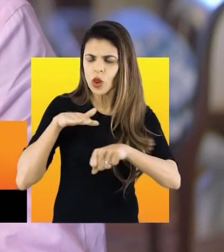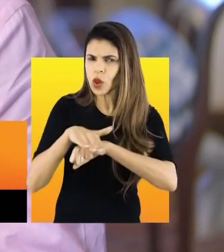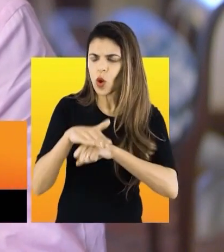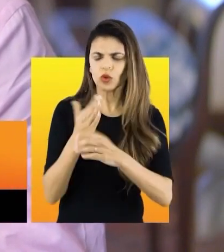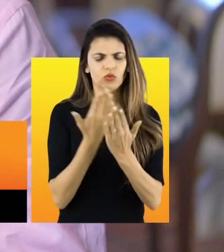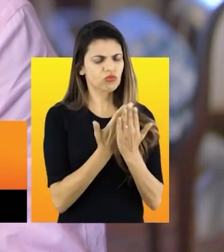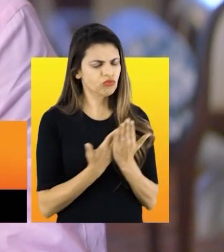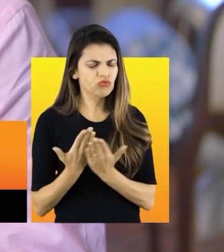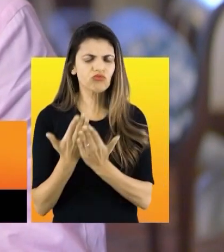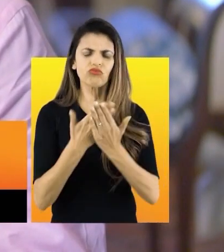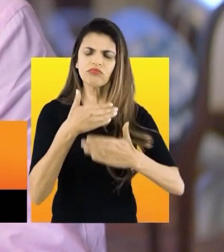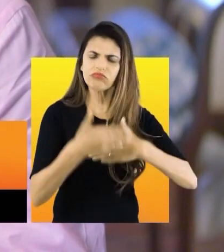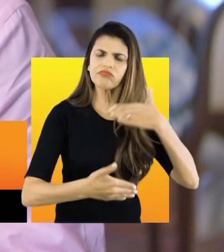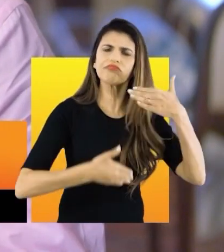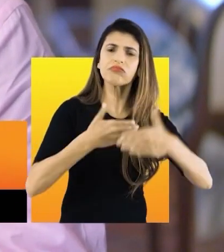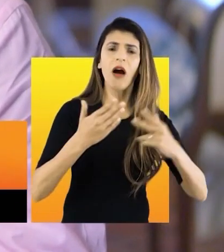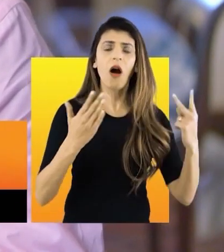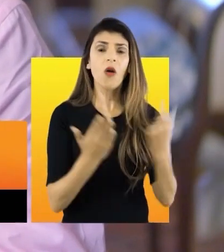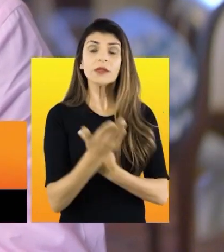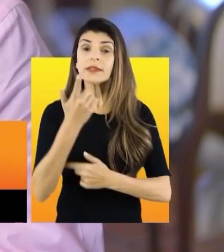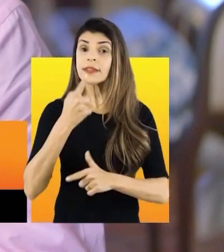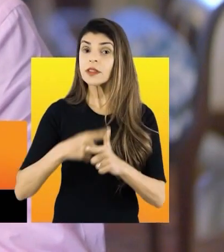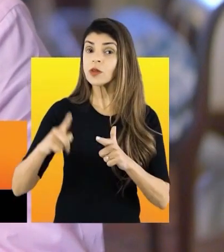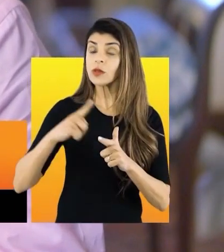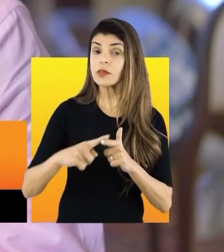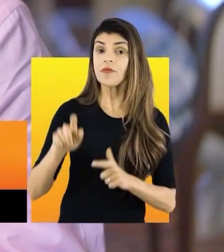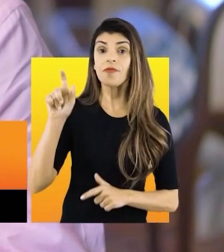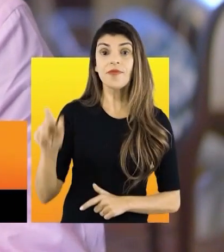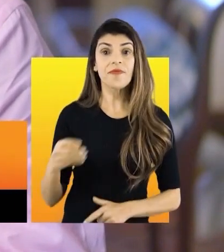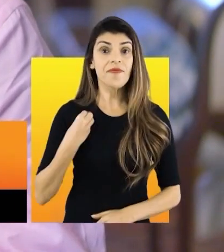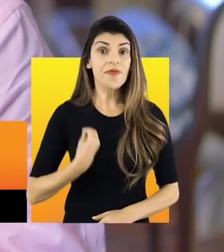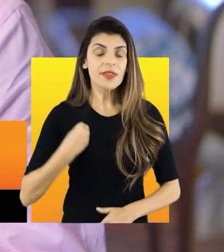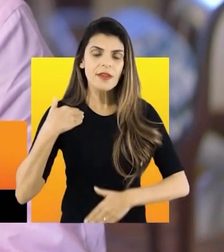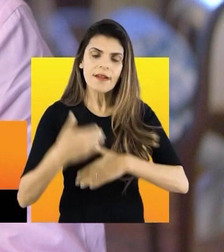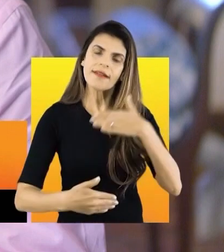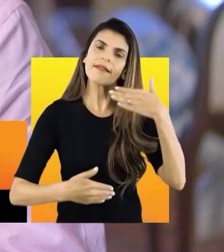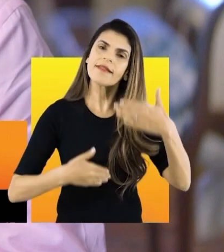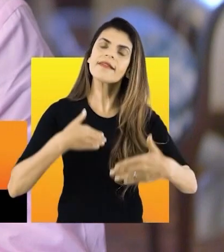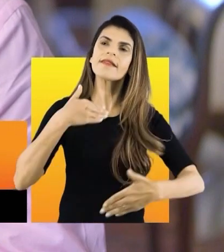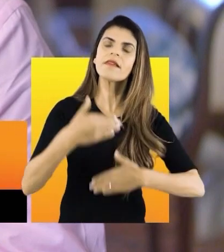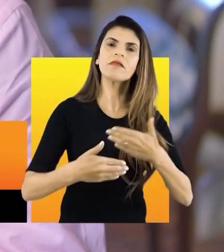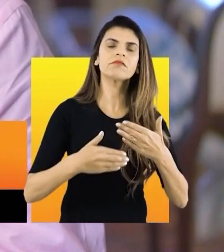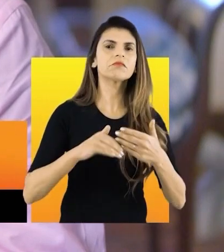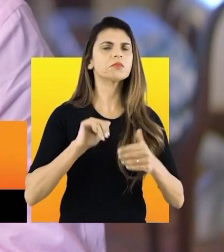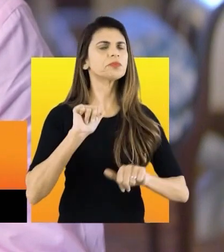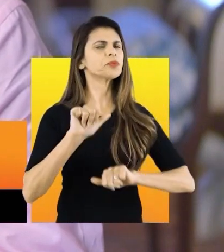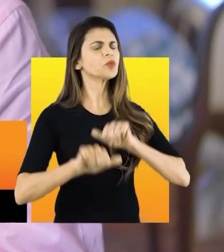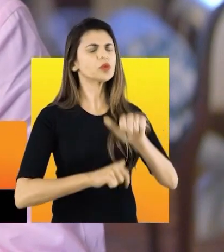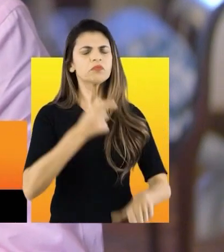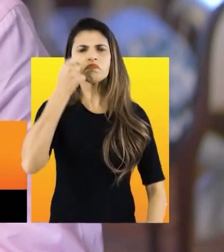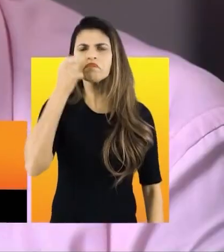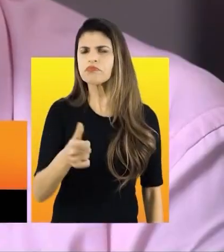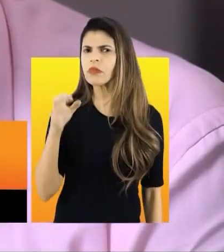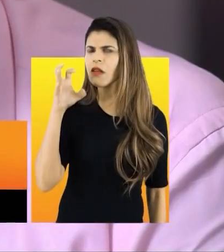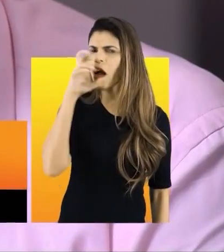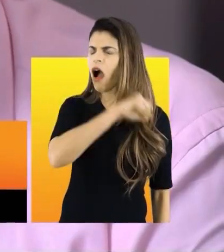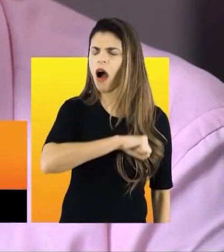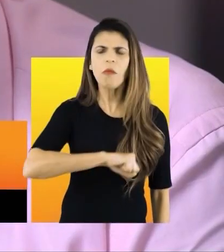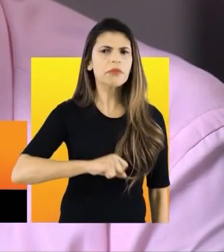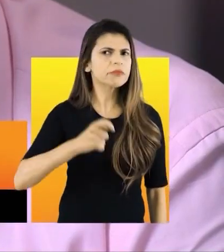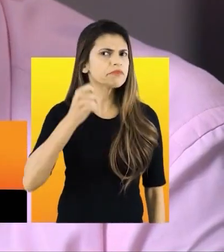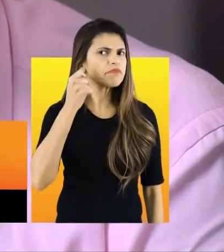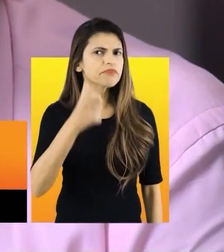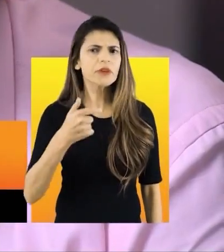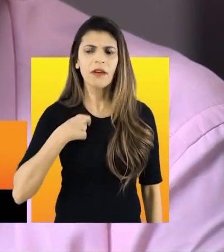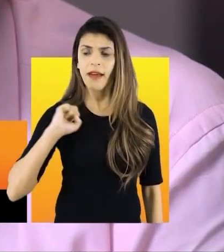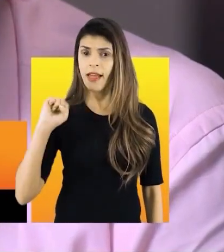esse tempo foram acontecendo situações na minha vida que mudaram tudo muito rápido de uma hora pra outra